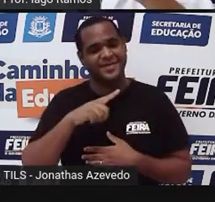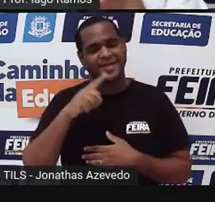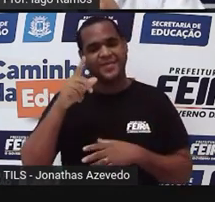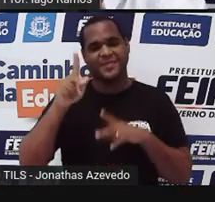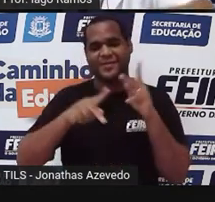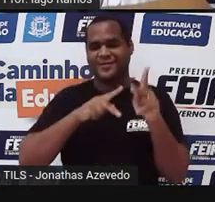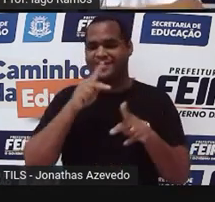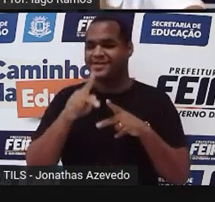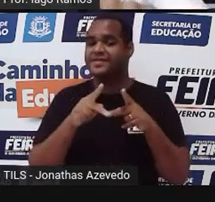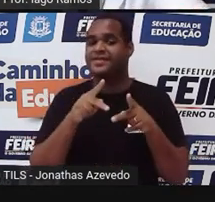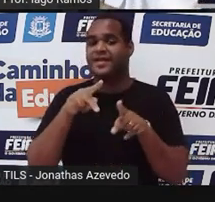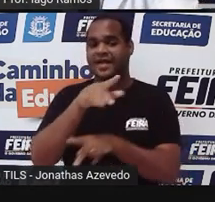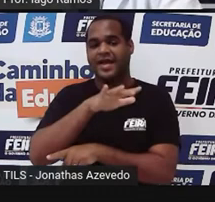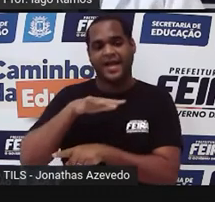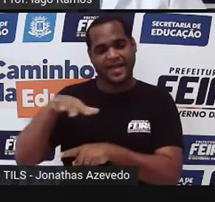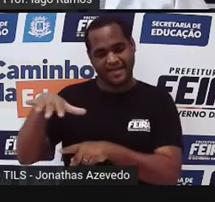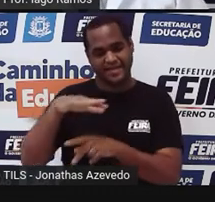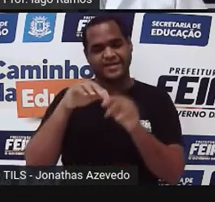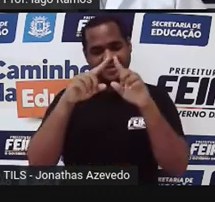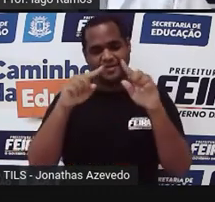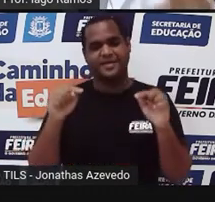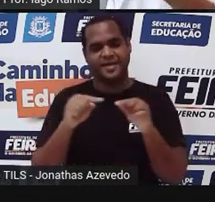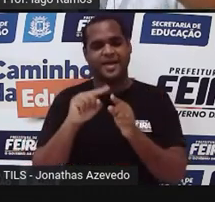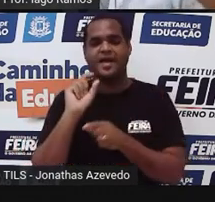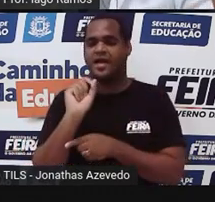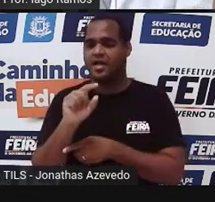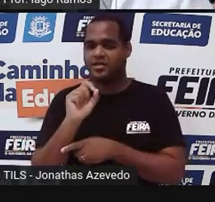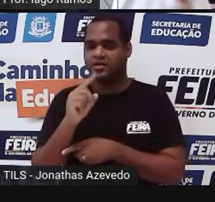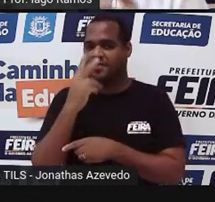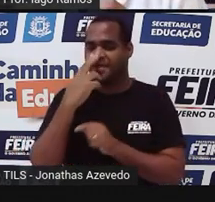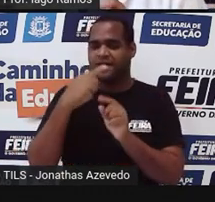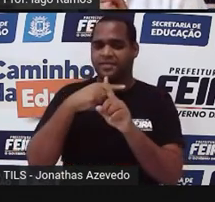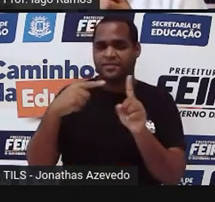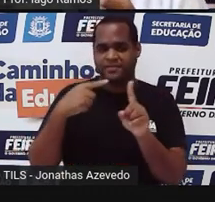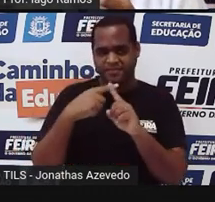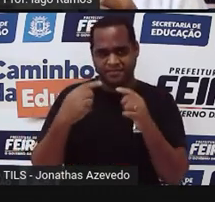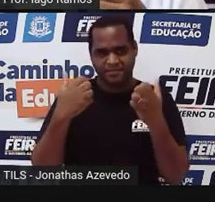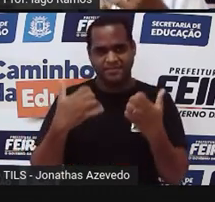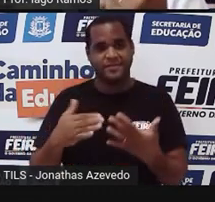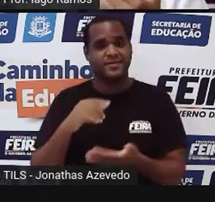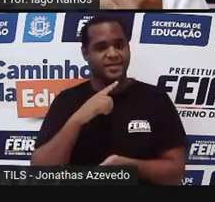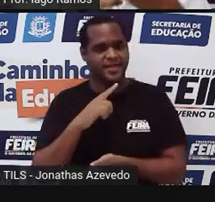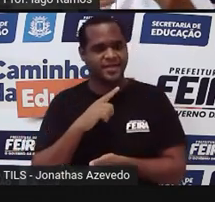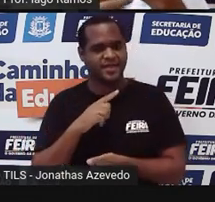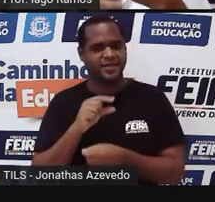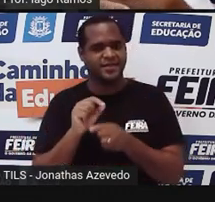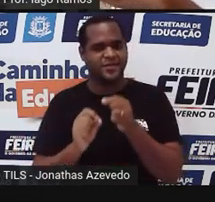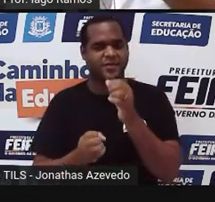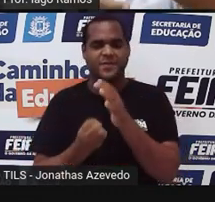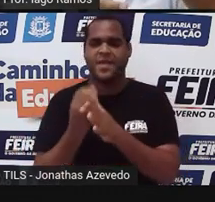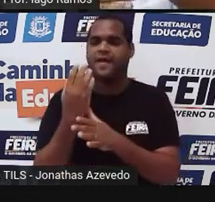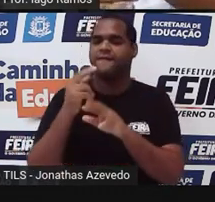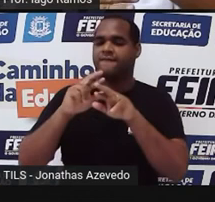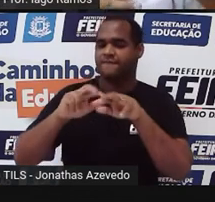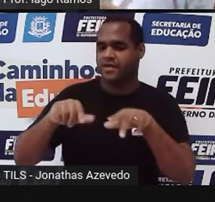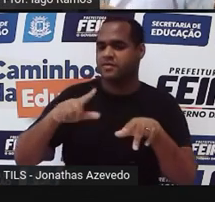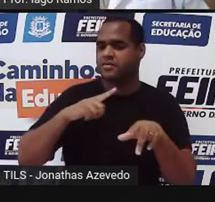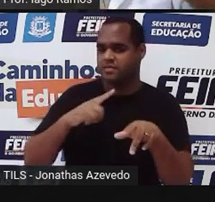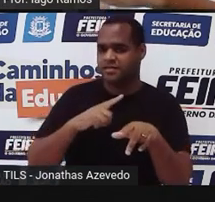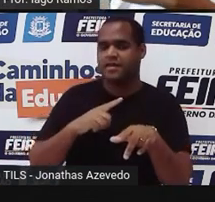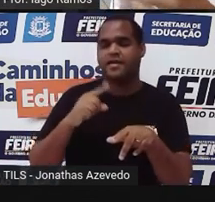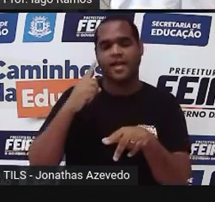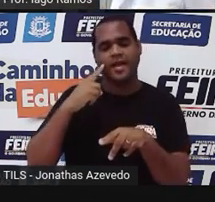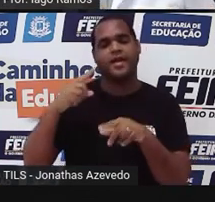que a área do losango, que é essa parte azul, é metade da do retângulo maior. Porque surgem dois retângulos menores